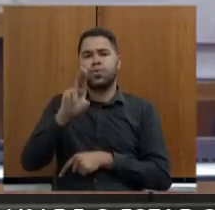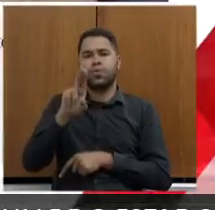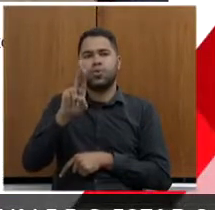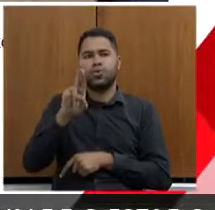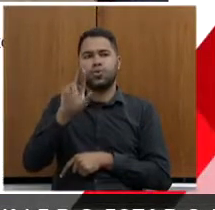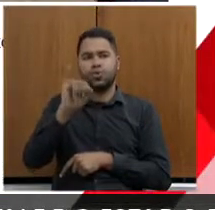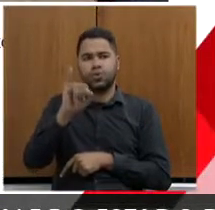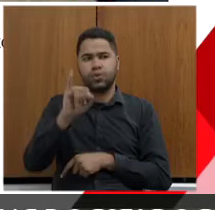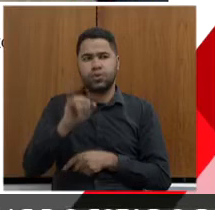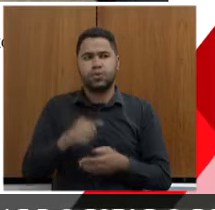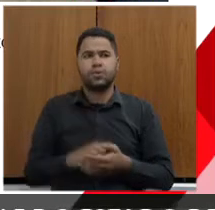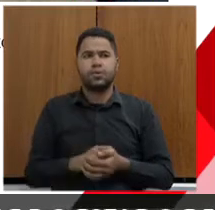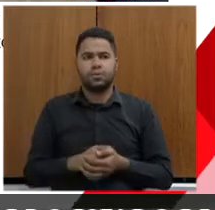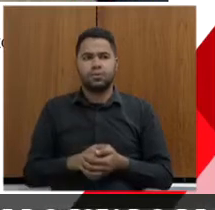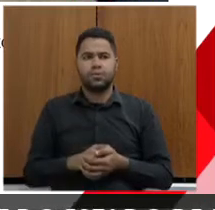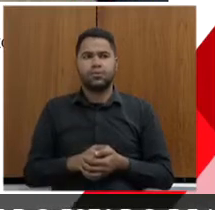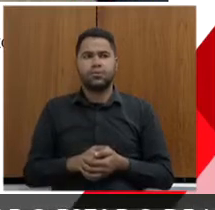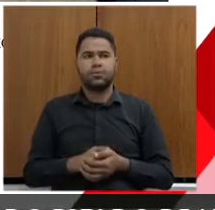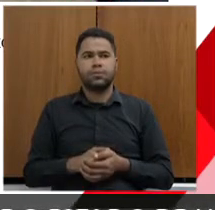Podemos passar, por gentileza.